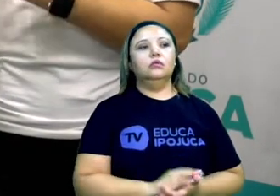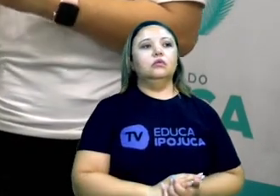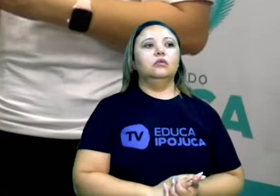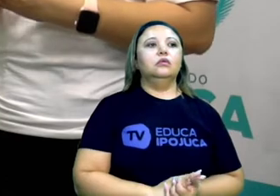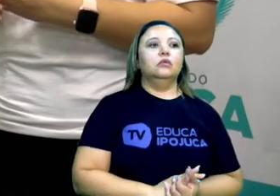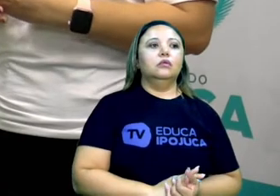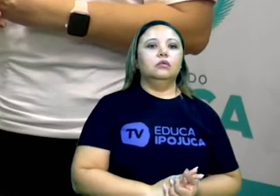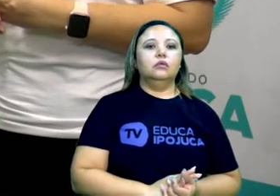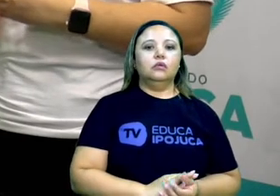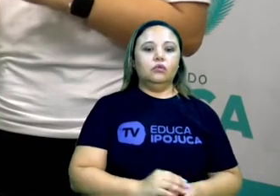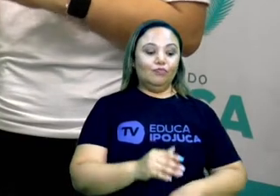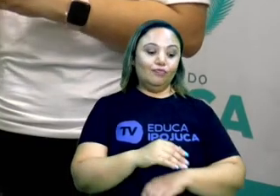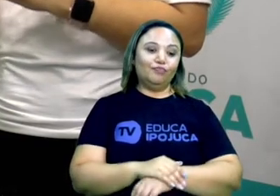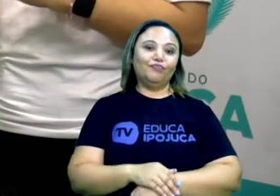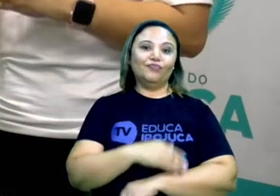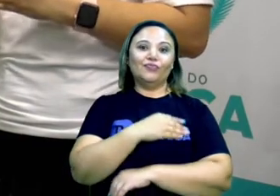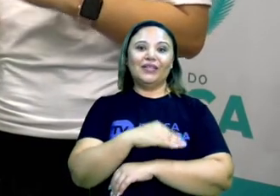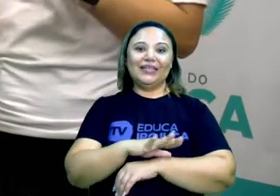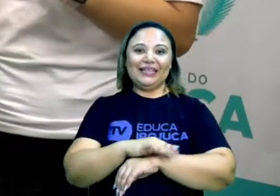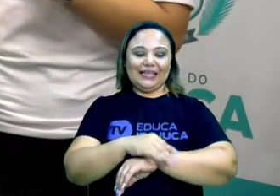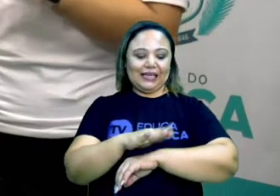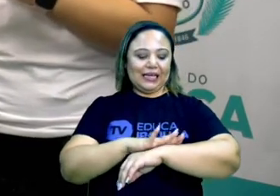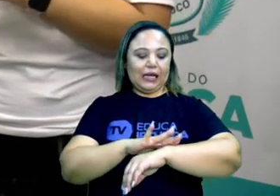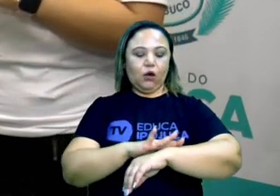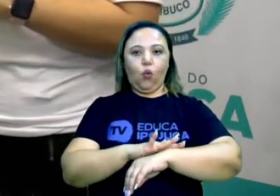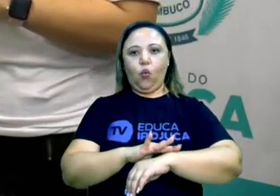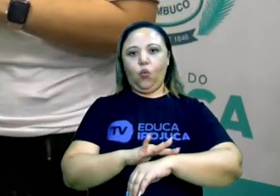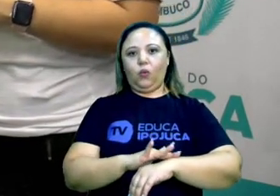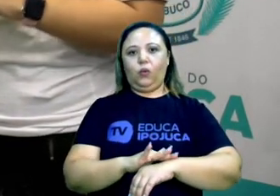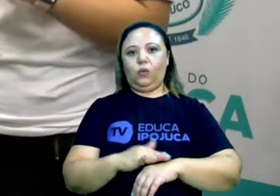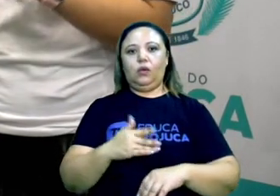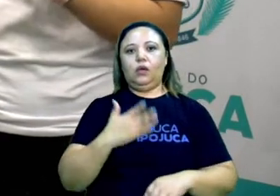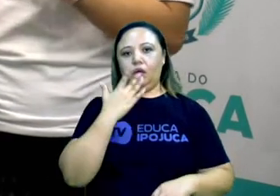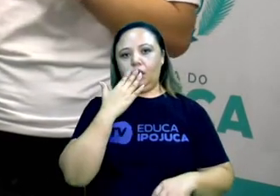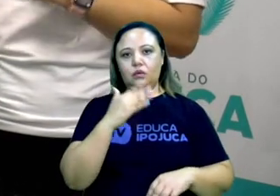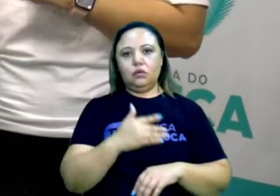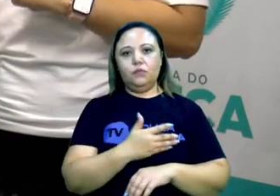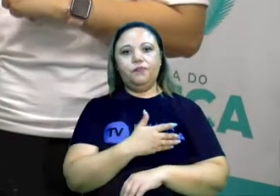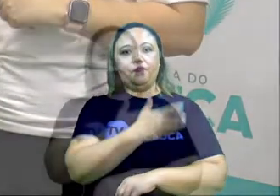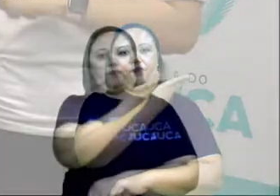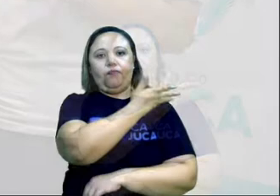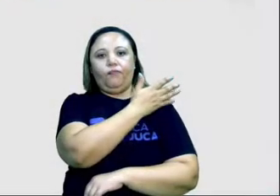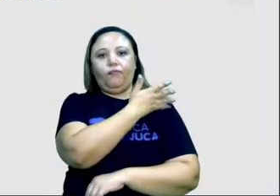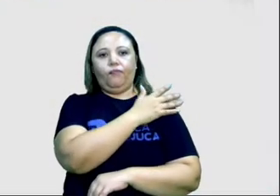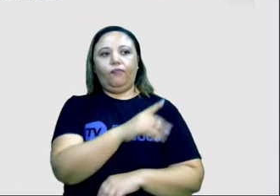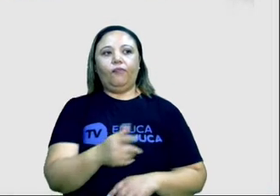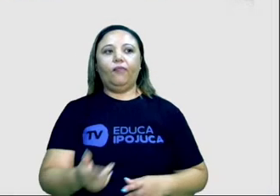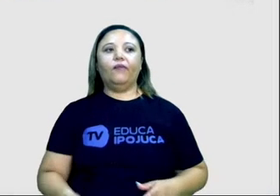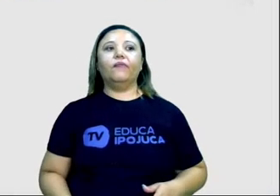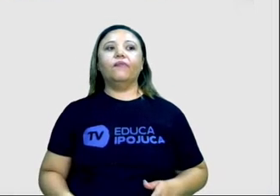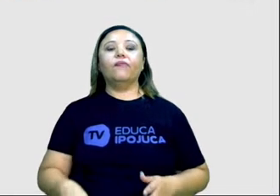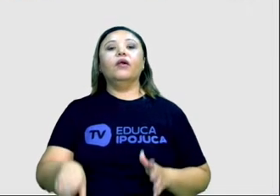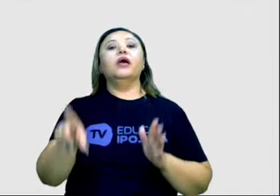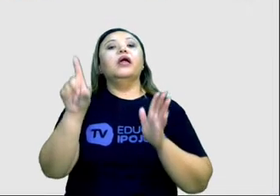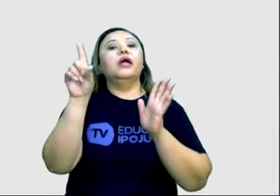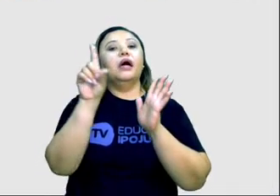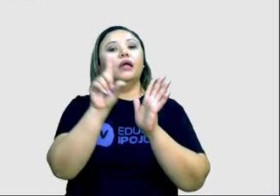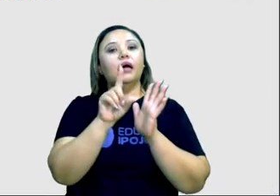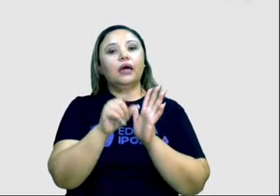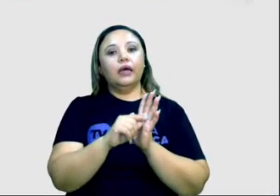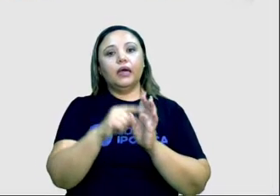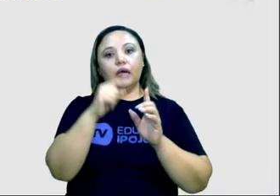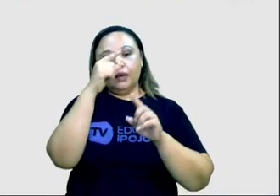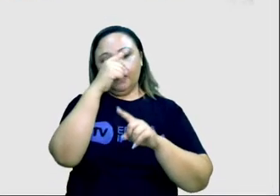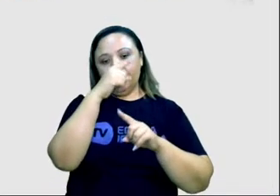A prática do racismo constitui crime inafiançável e imprescritível, sujeito à pena de reclusão nos